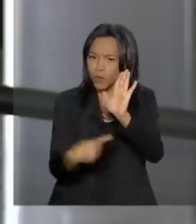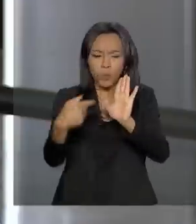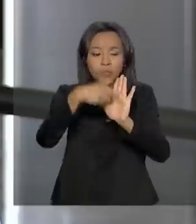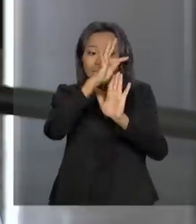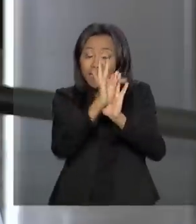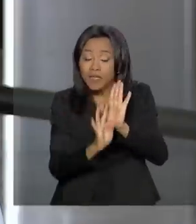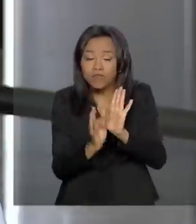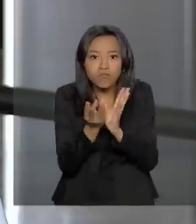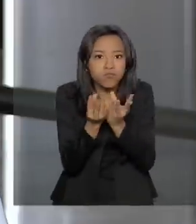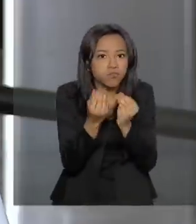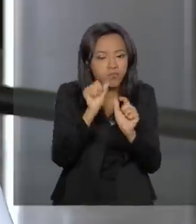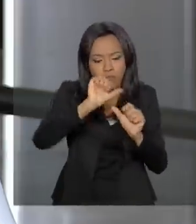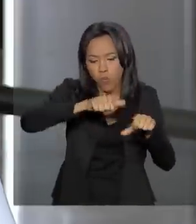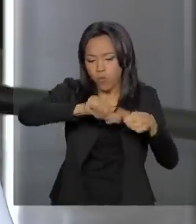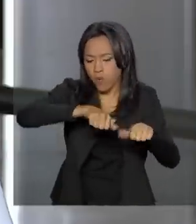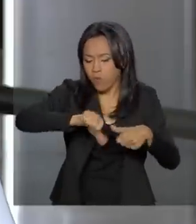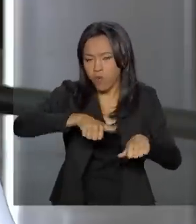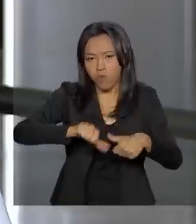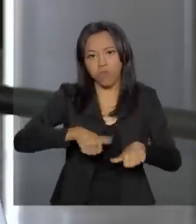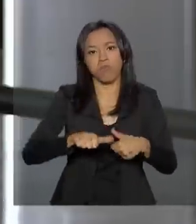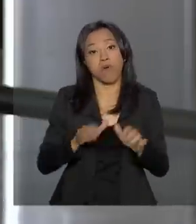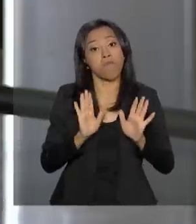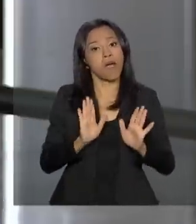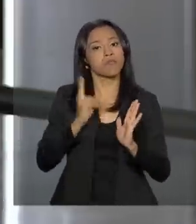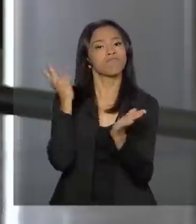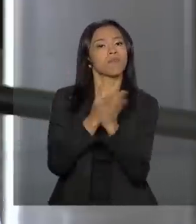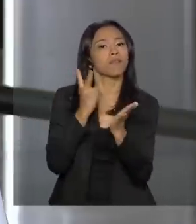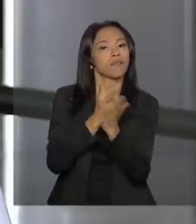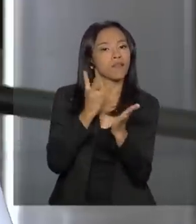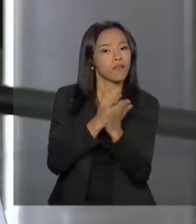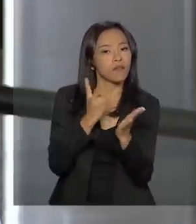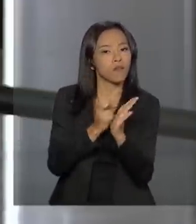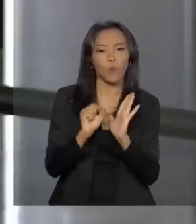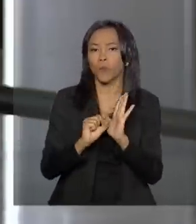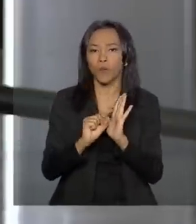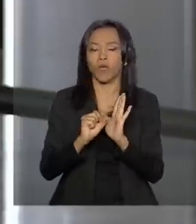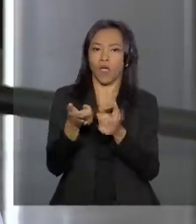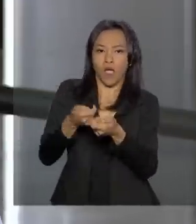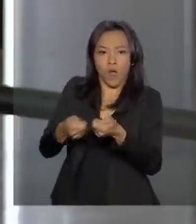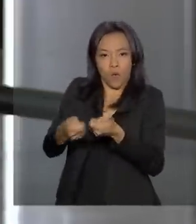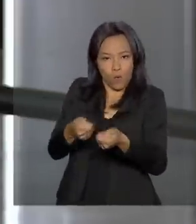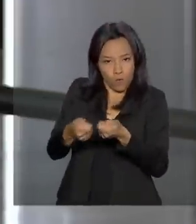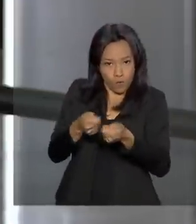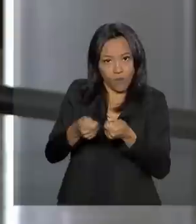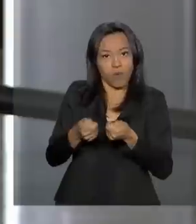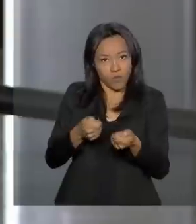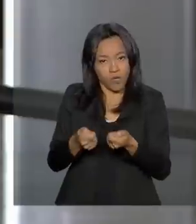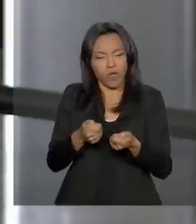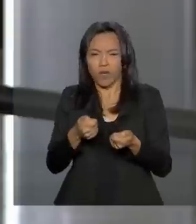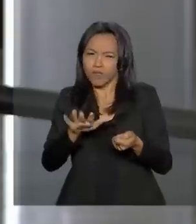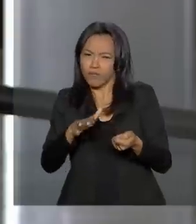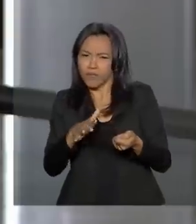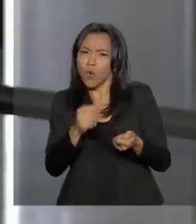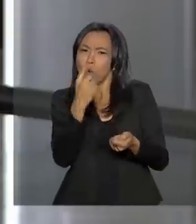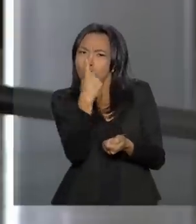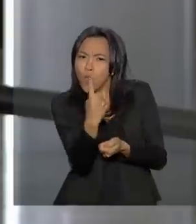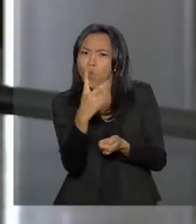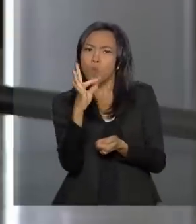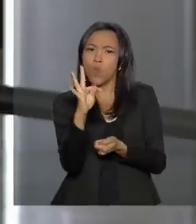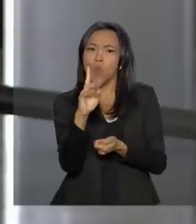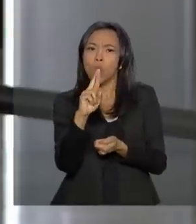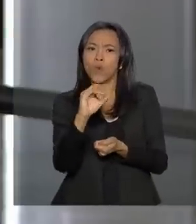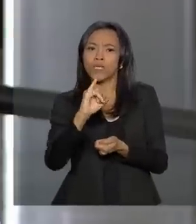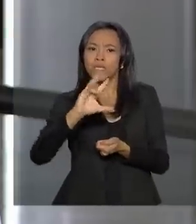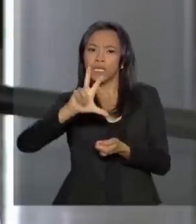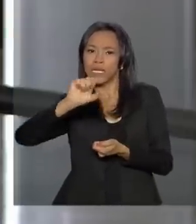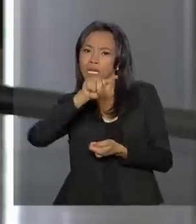muitas alterações, mas eles conseguiram preservar a meta de economia prevista inicialmente, que ficou ali na casa de um trilhão de reais